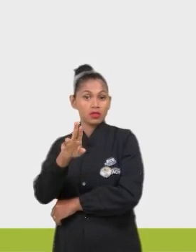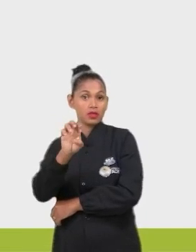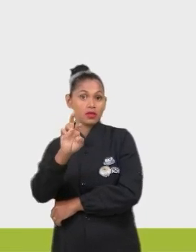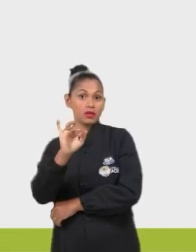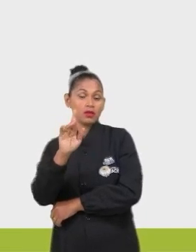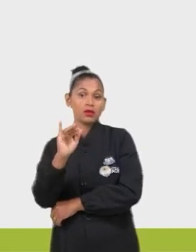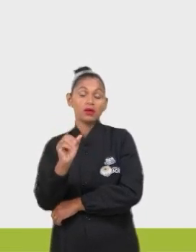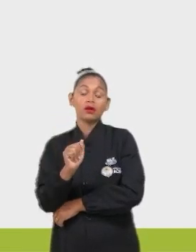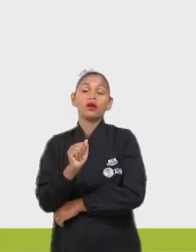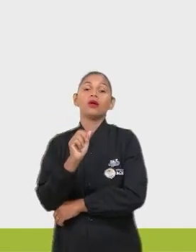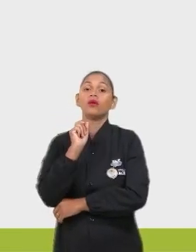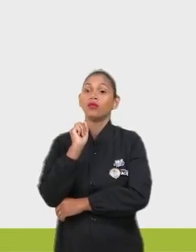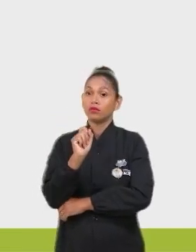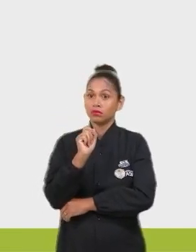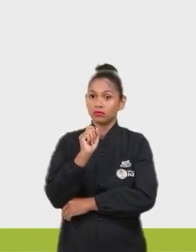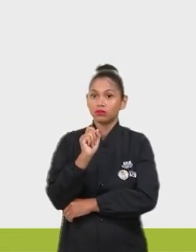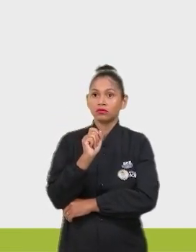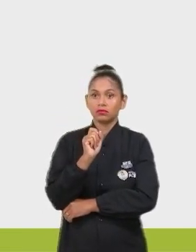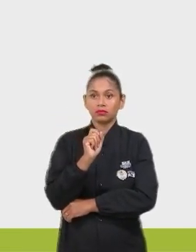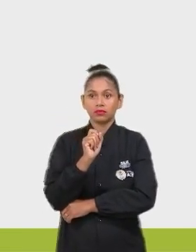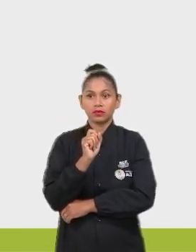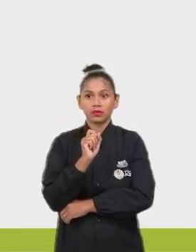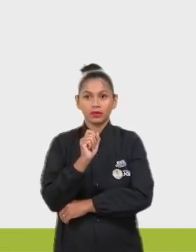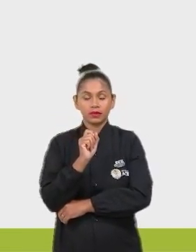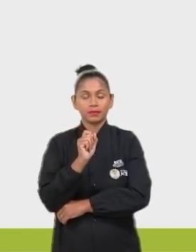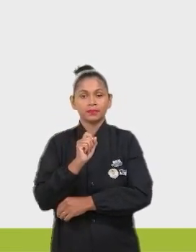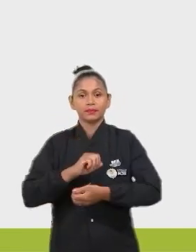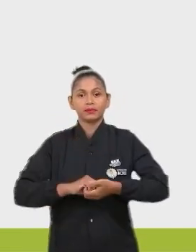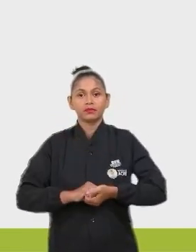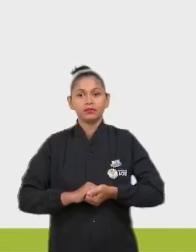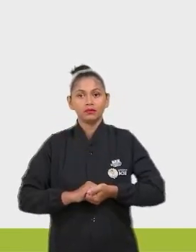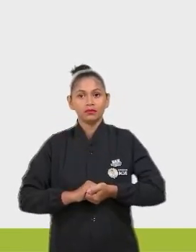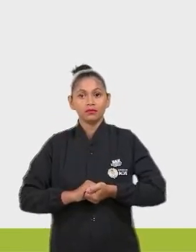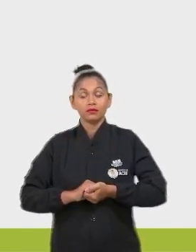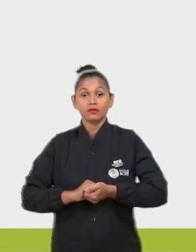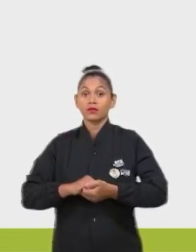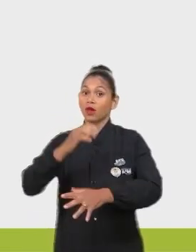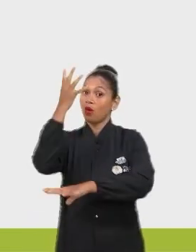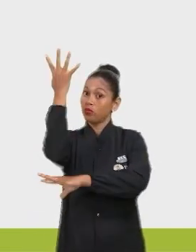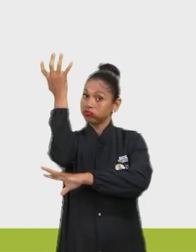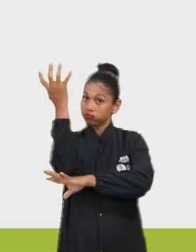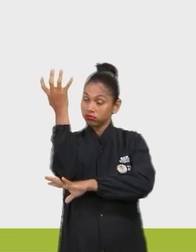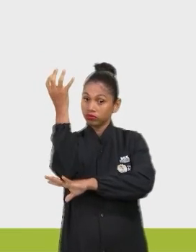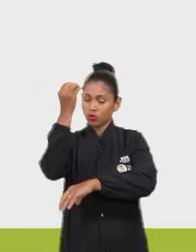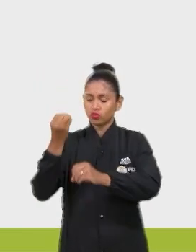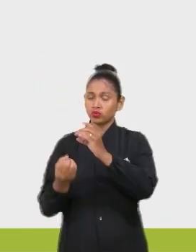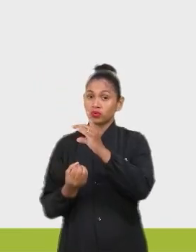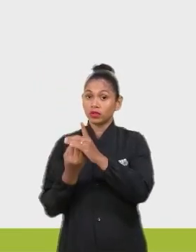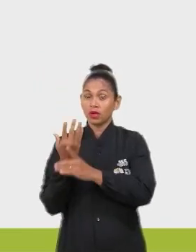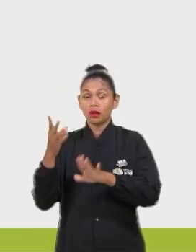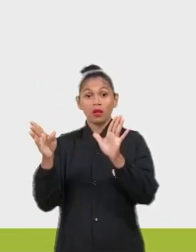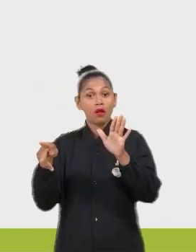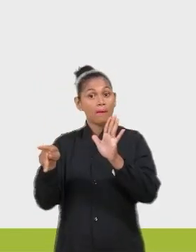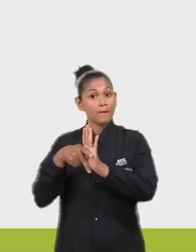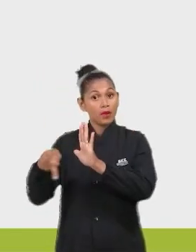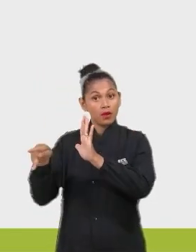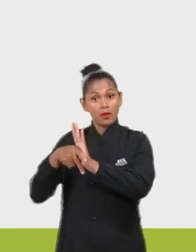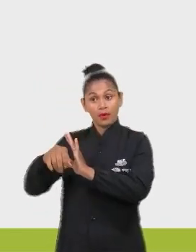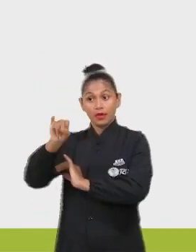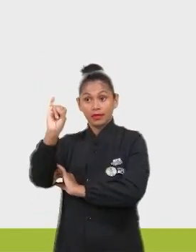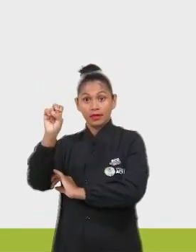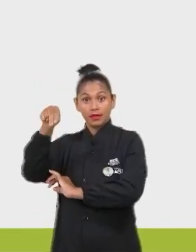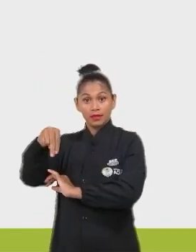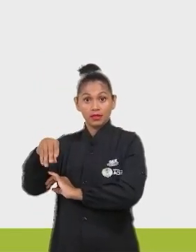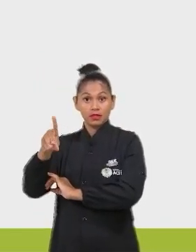Antocarpus heterophilus, isso é o nome científico da jaqueira, é uma árvore originária da Índia. Olha aí, a nossa jaca